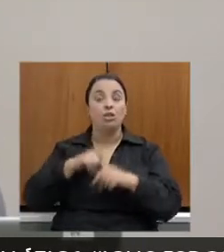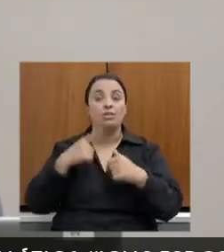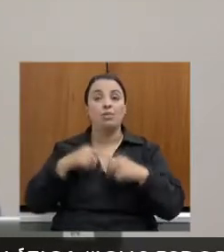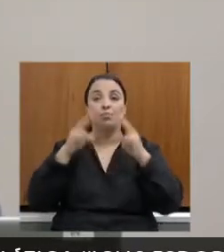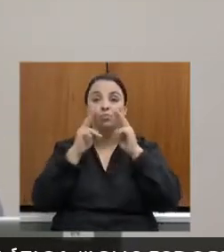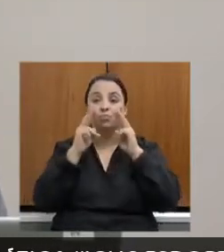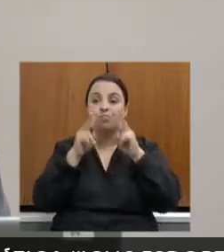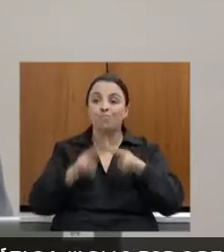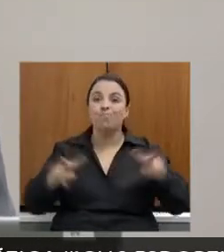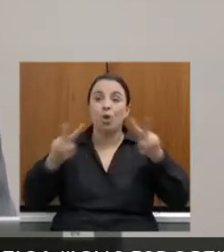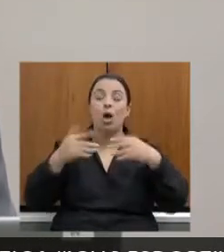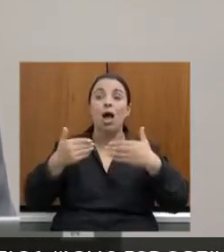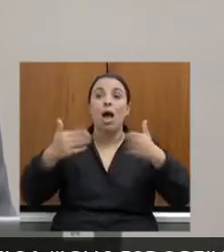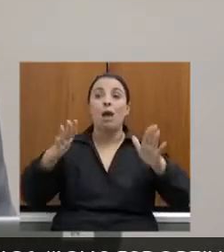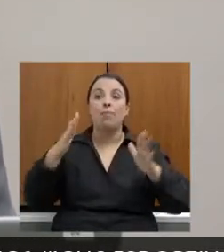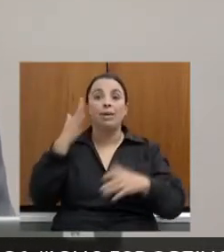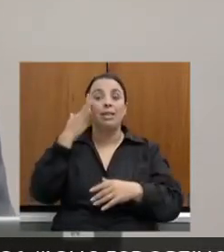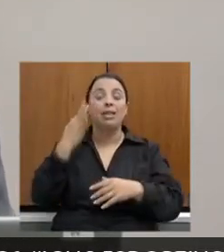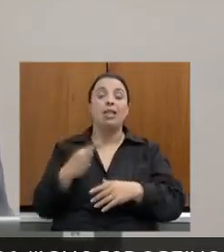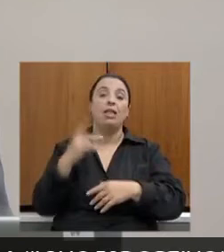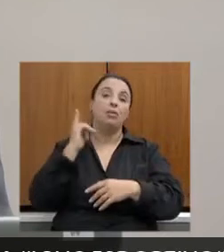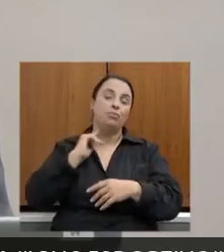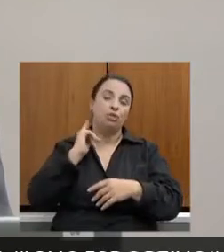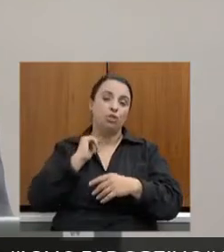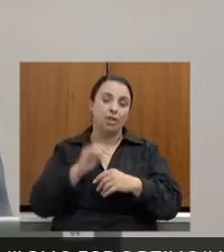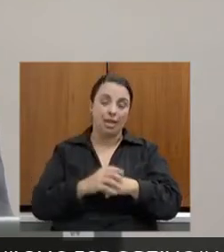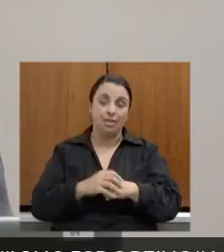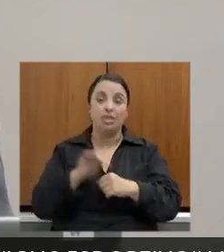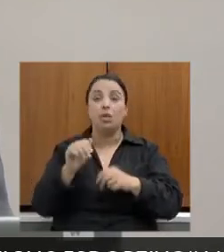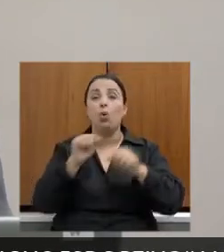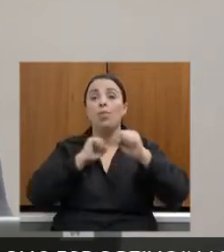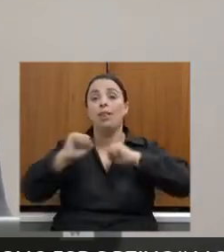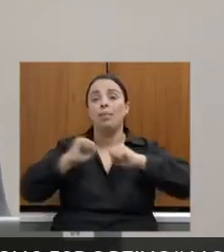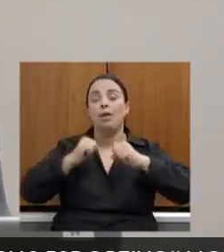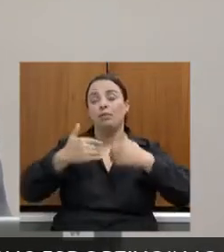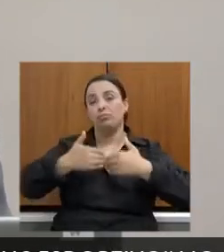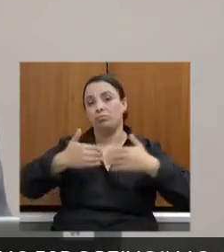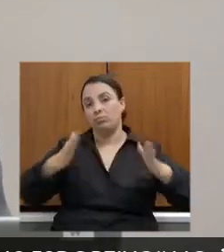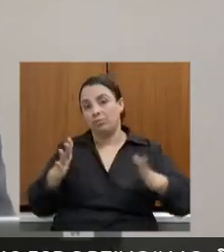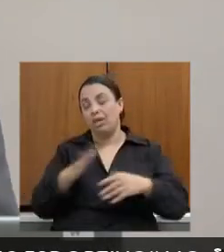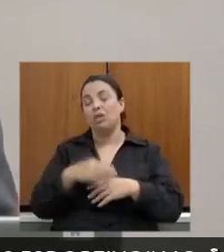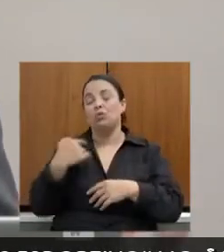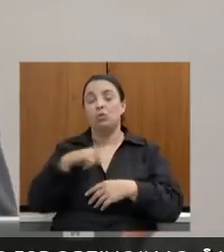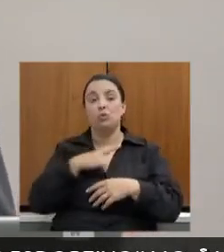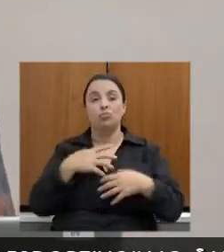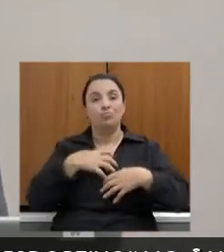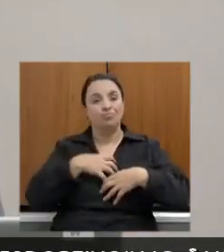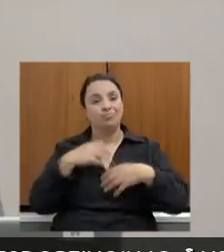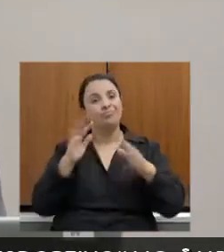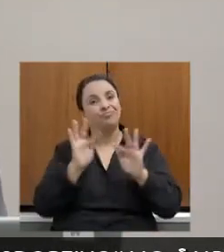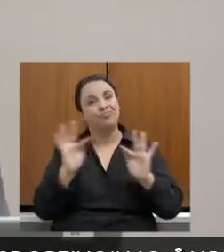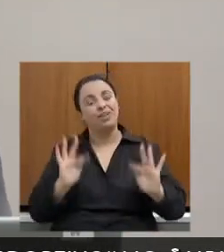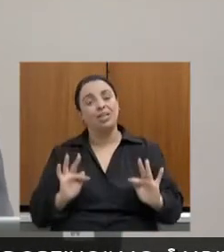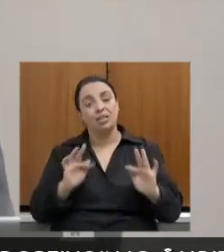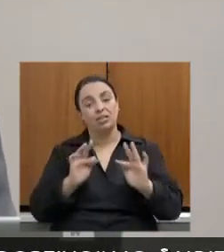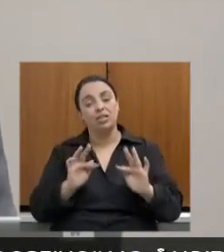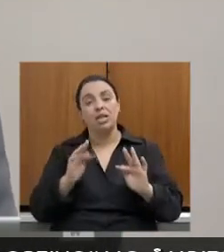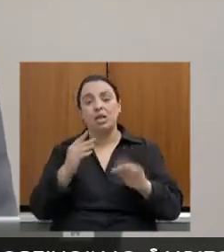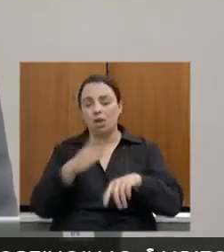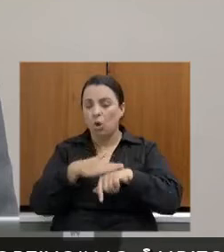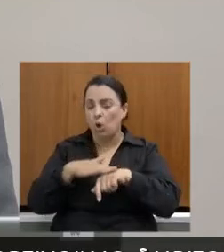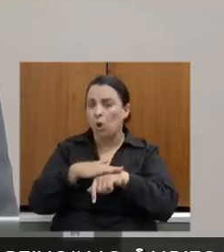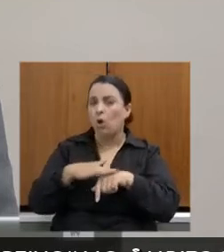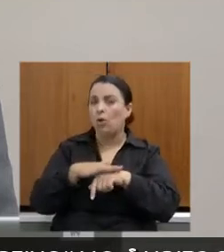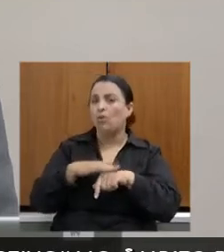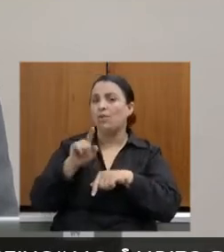Gerais e nesse sentido. Então, eu acho que o debate está aberto, nós somos muito felizes hoje em tratar desse assunto, é